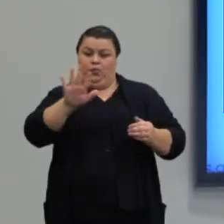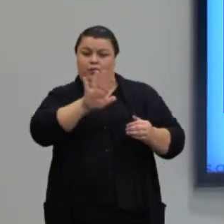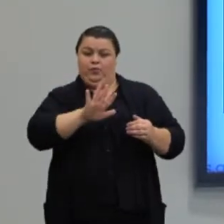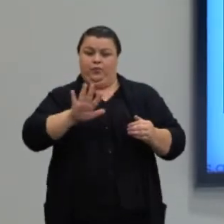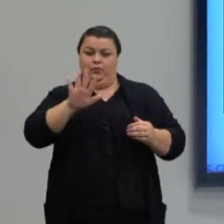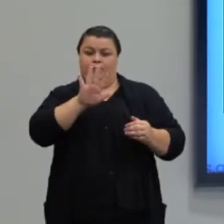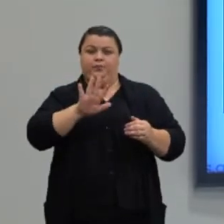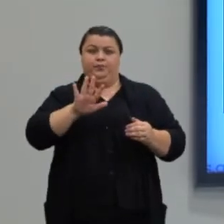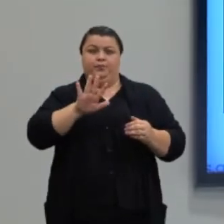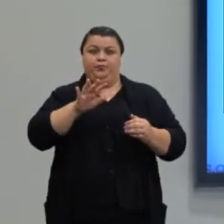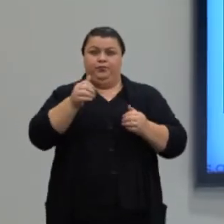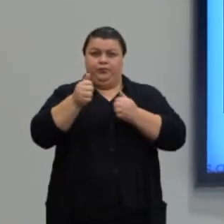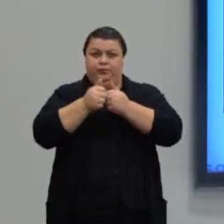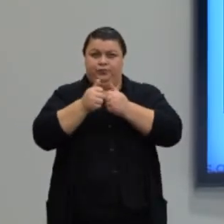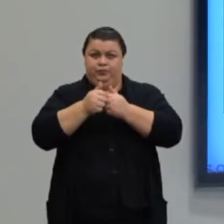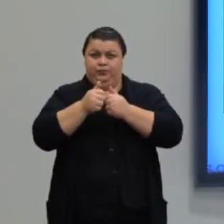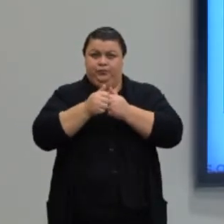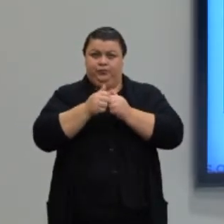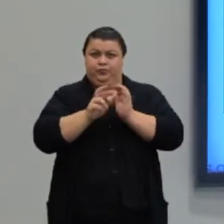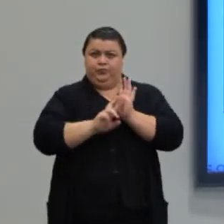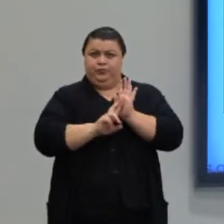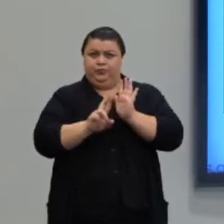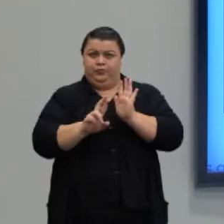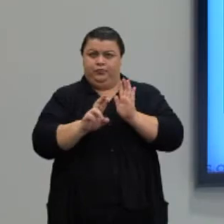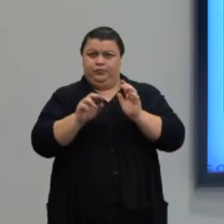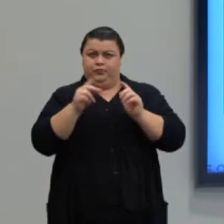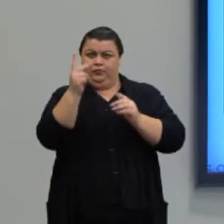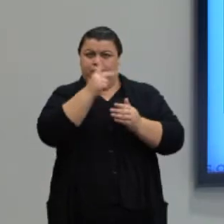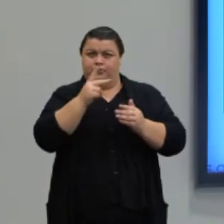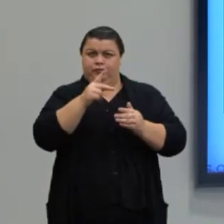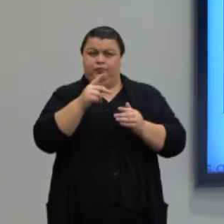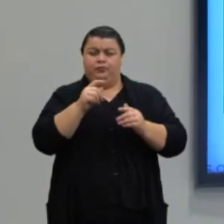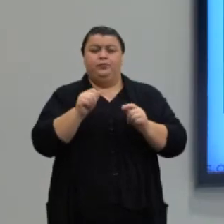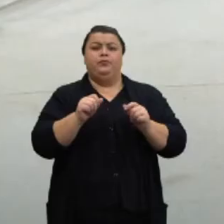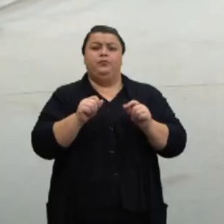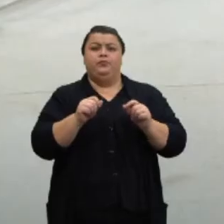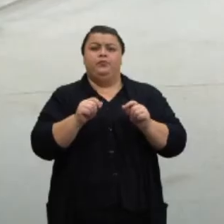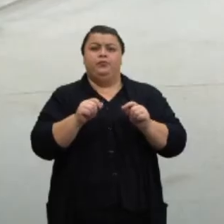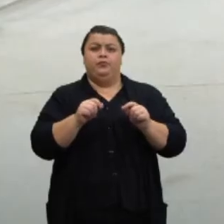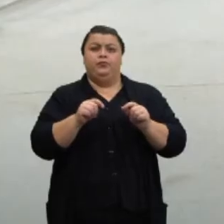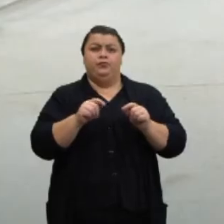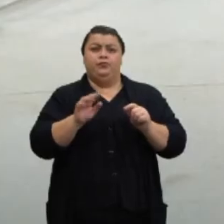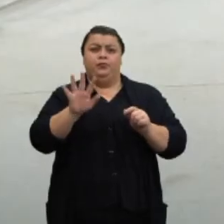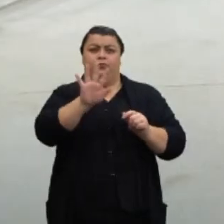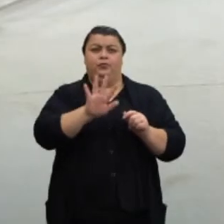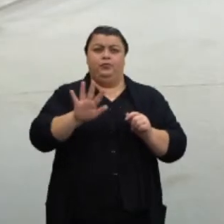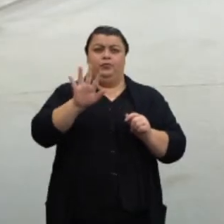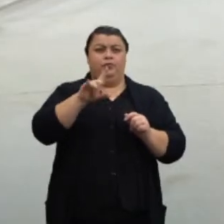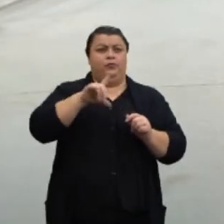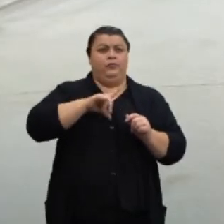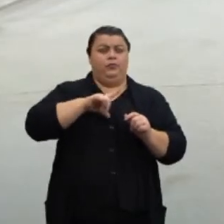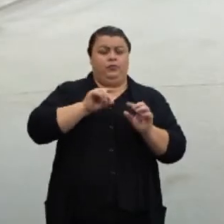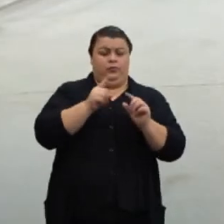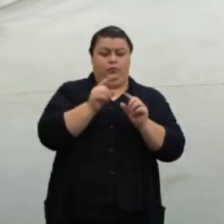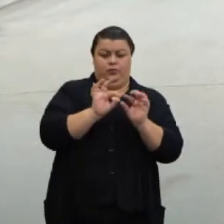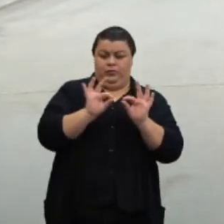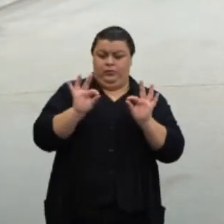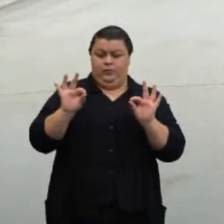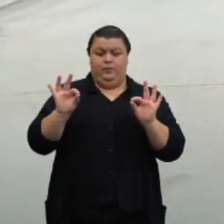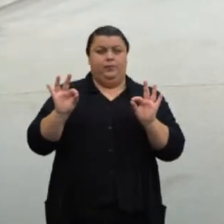aproximar e deixar somente no desenho, para o pessoal assistir em casa. Então, no plano, eu tenho uma reta